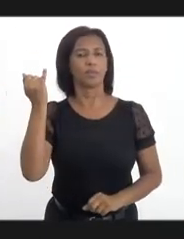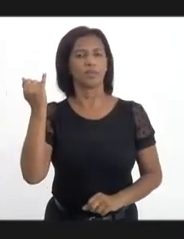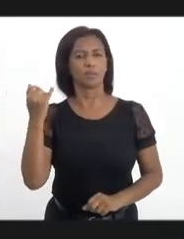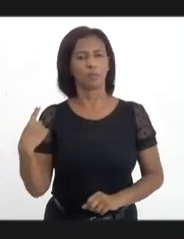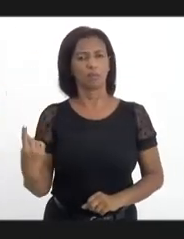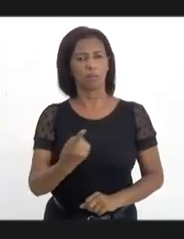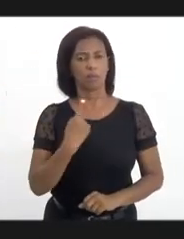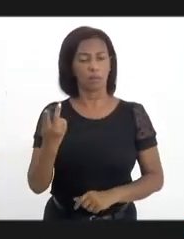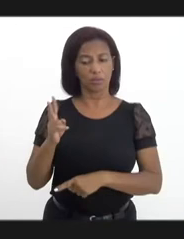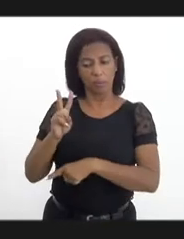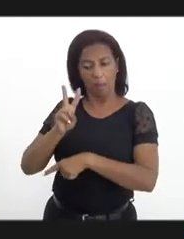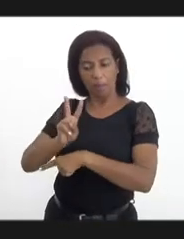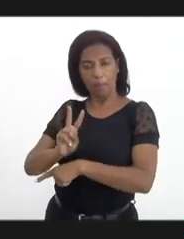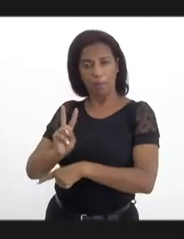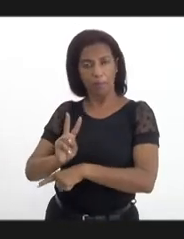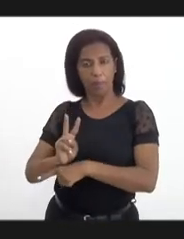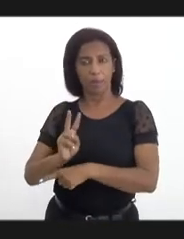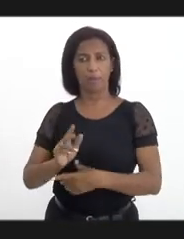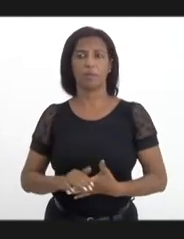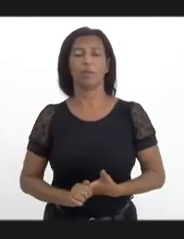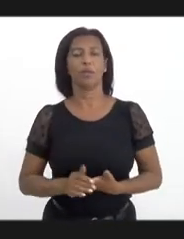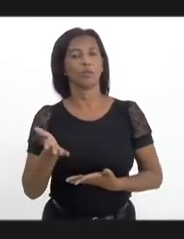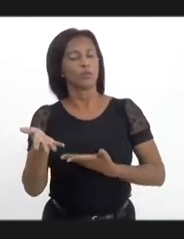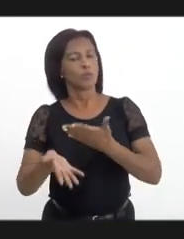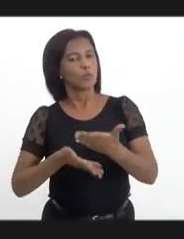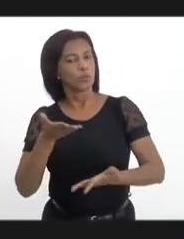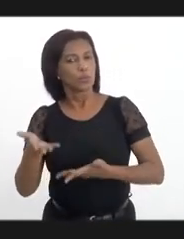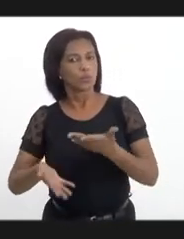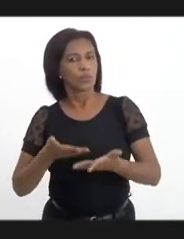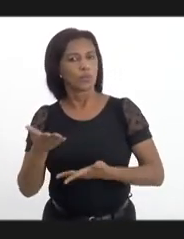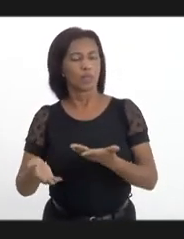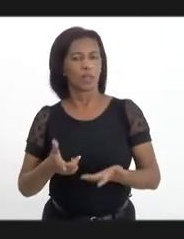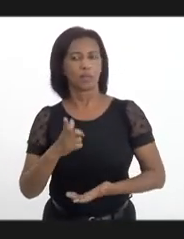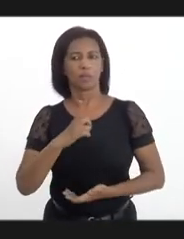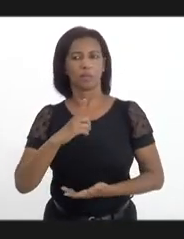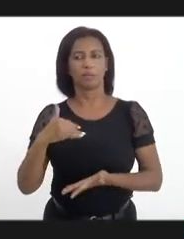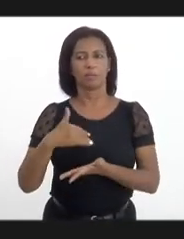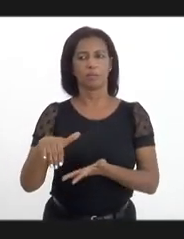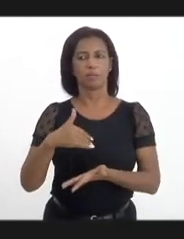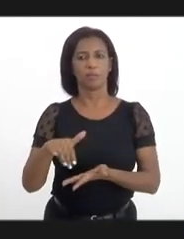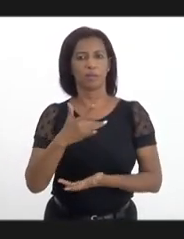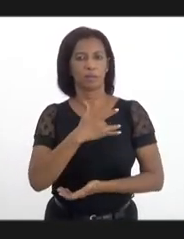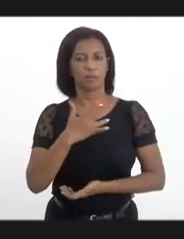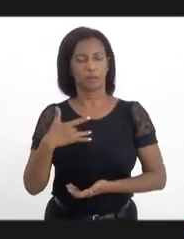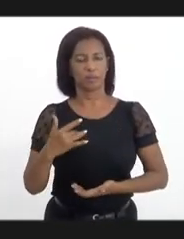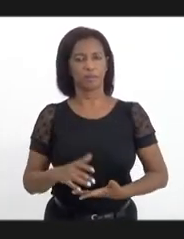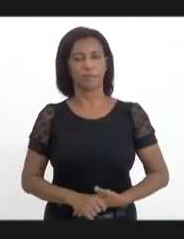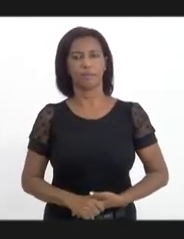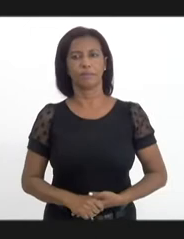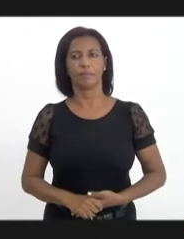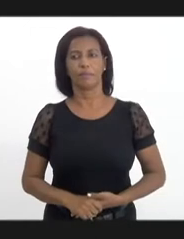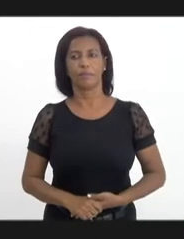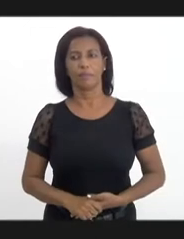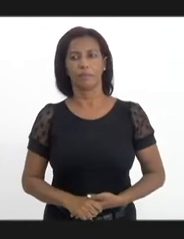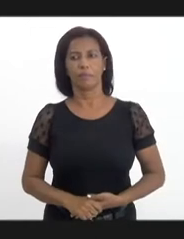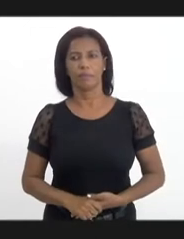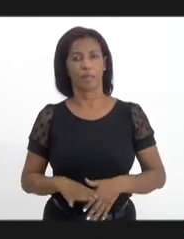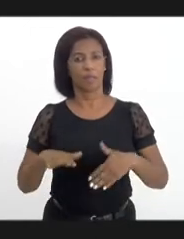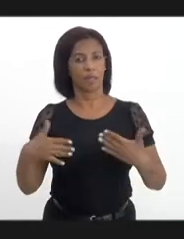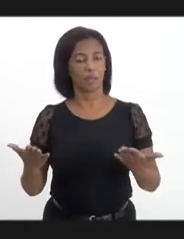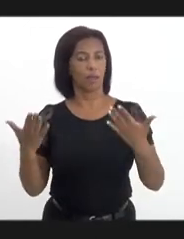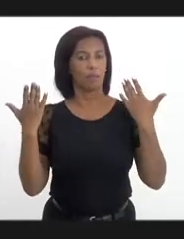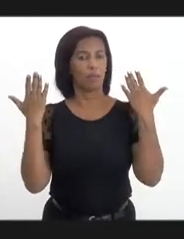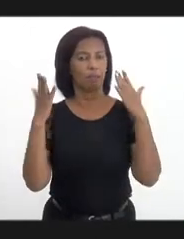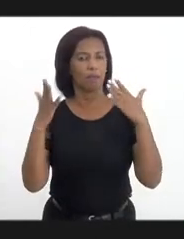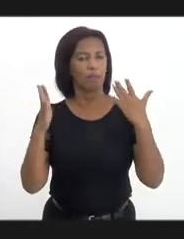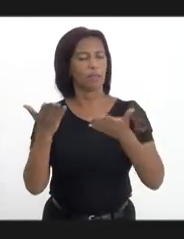fazemos prevenção, dos cuidados que são feitos pelas secretarias de saúde. Então, parabenizar